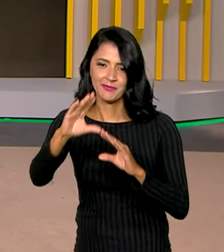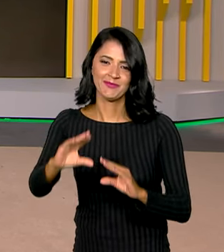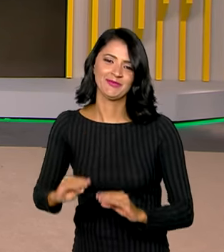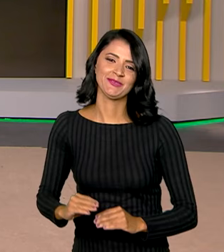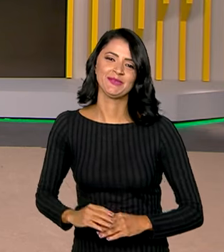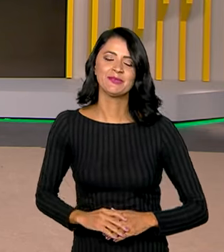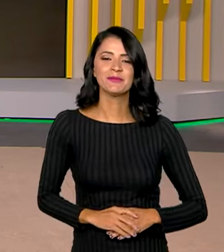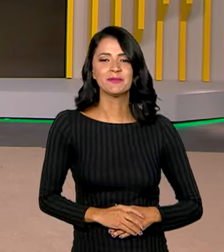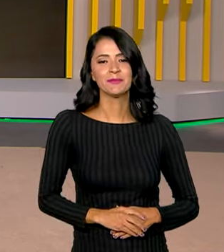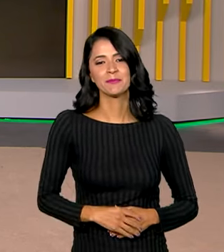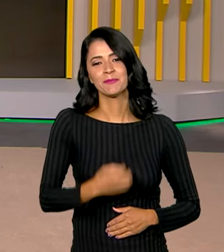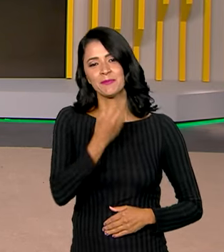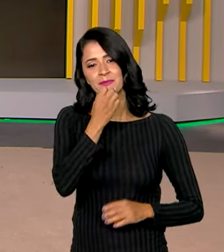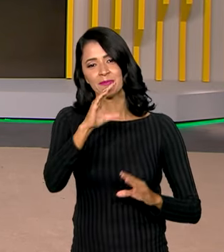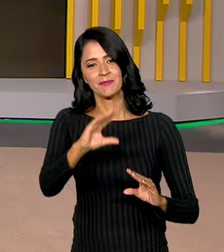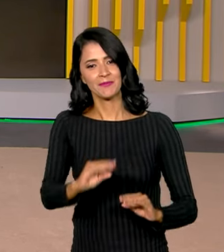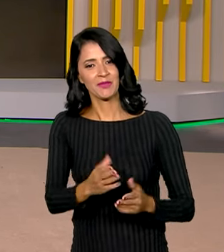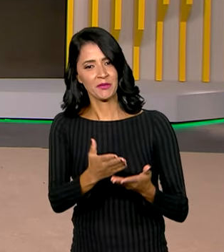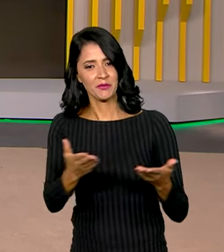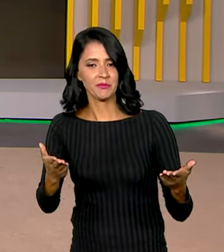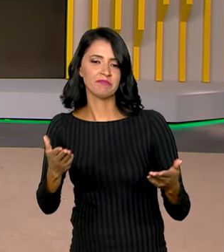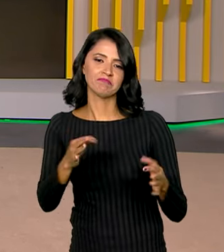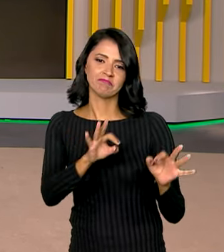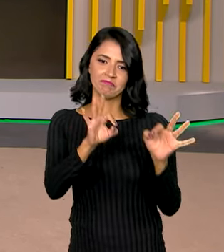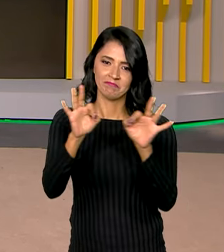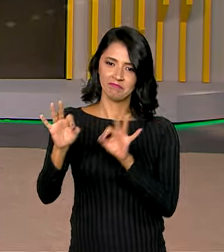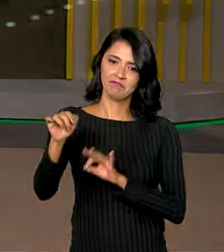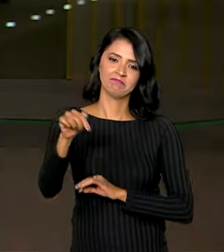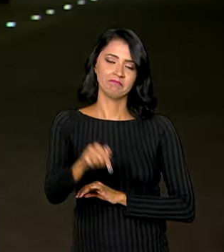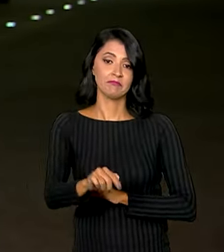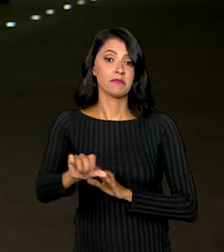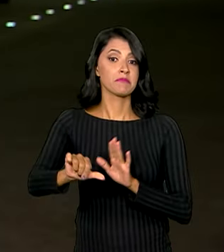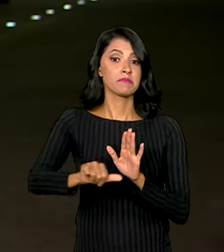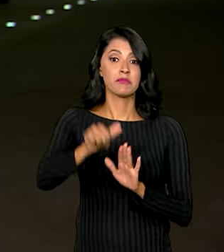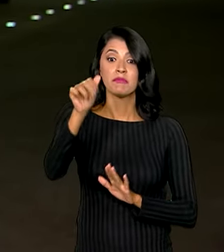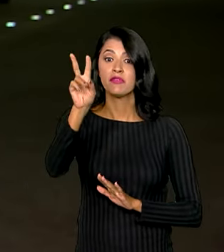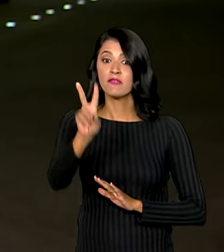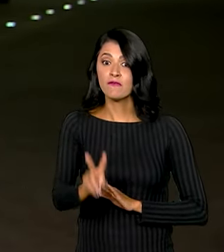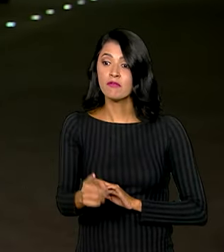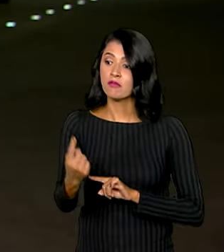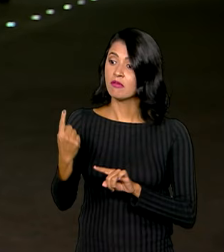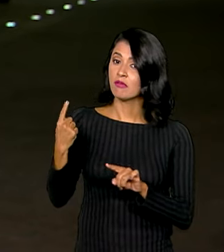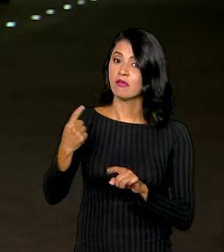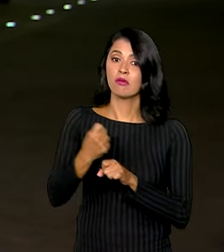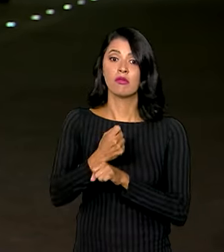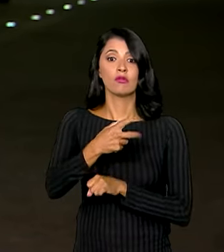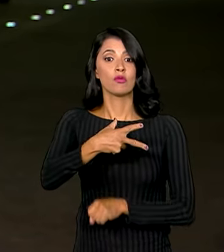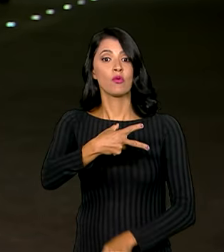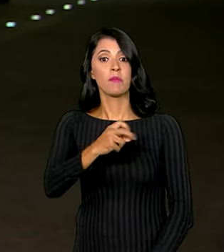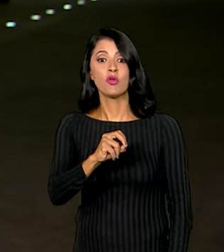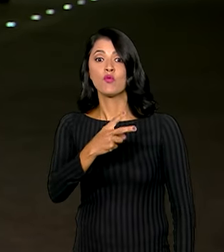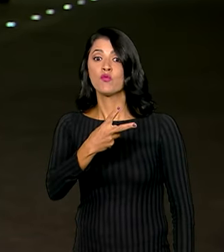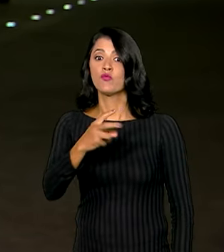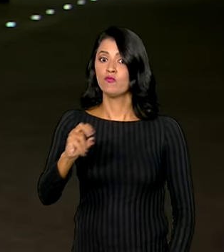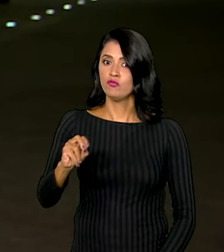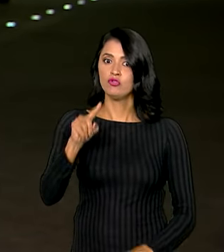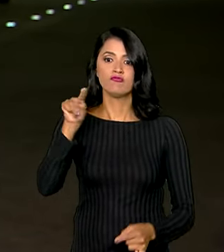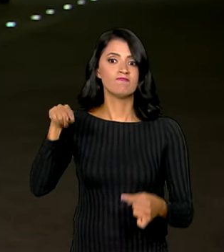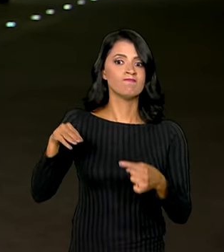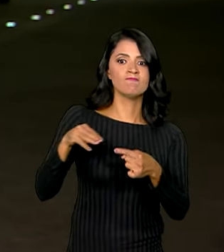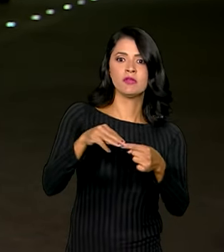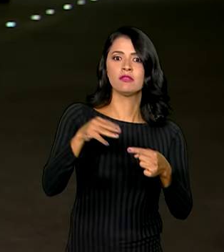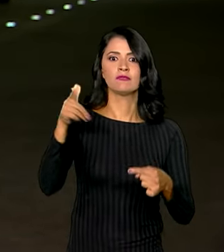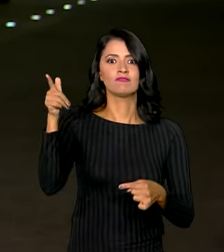para você. Boa noite, Roberto, boa noite a você que nos assiste. Pela primeira vez desde 2020, a meta da inflação foi